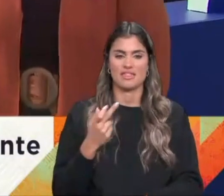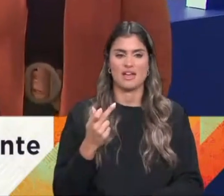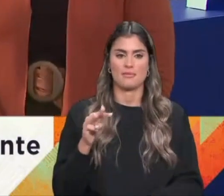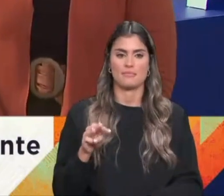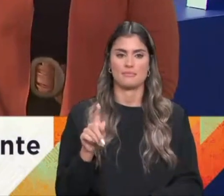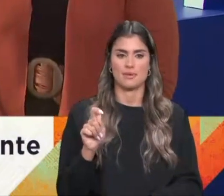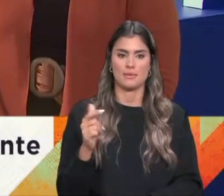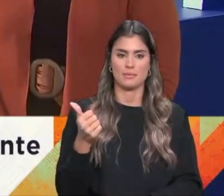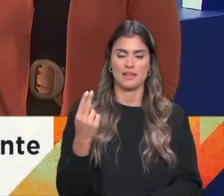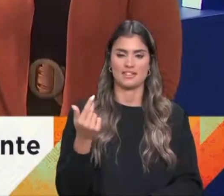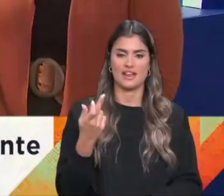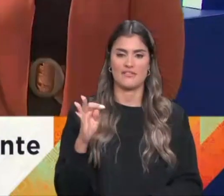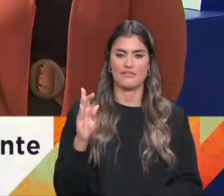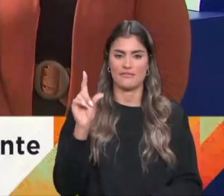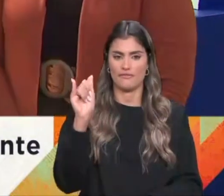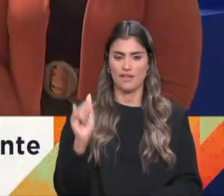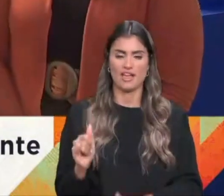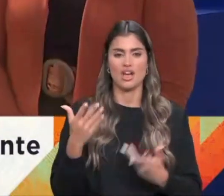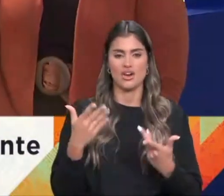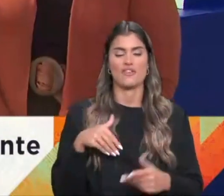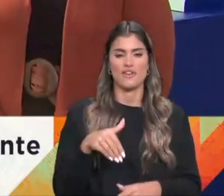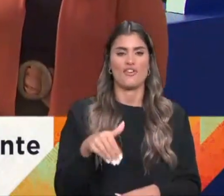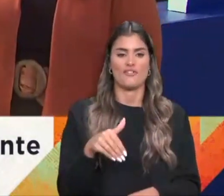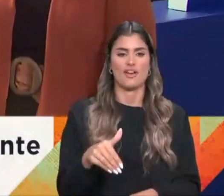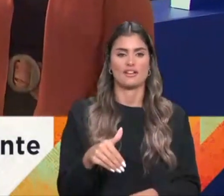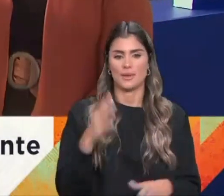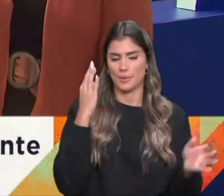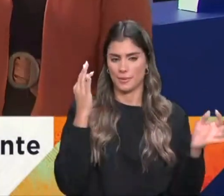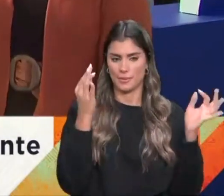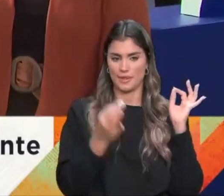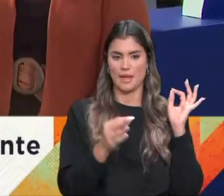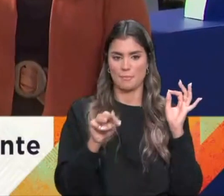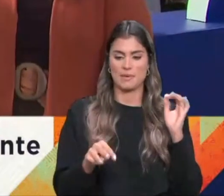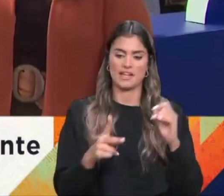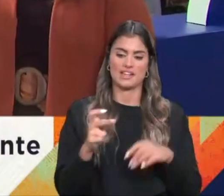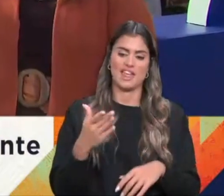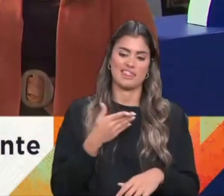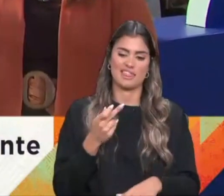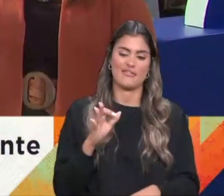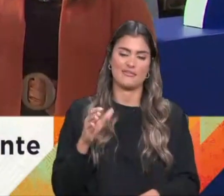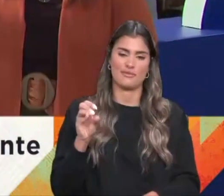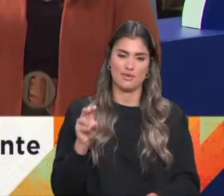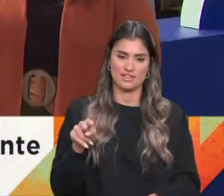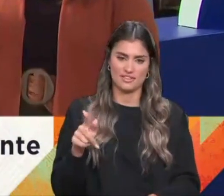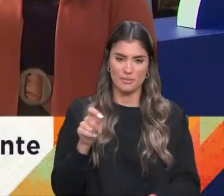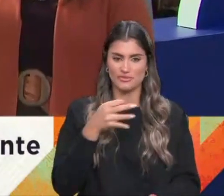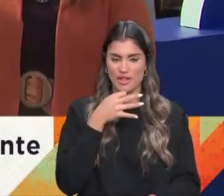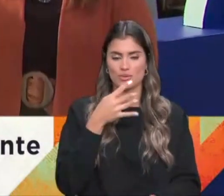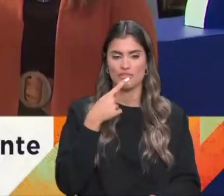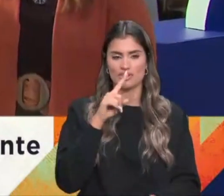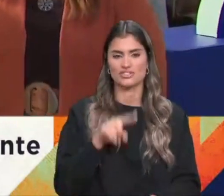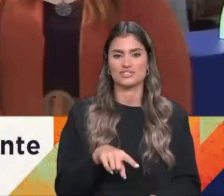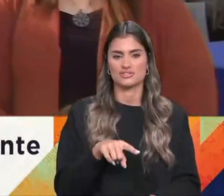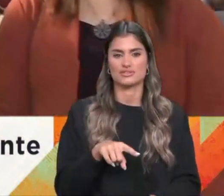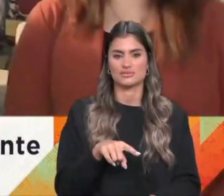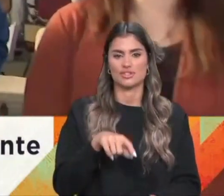porque vai ser ela a protagonista desta ou preta, a Maria da Fonte. Vamos então à parte de reescrever este libreto que foi perdido, não é? O original.